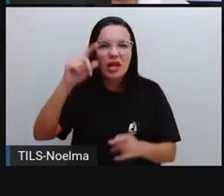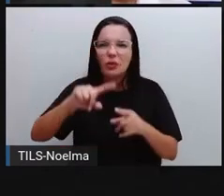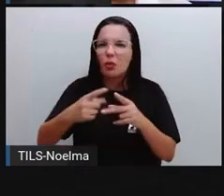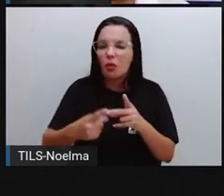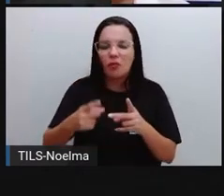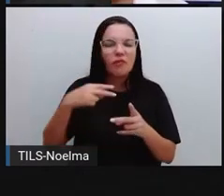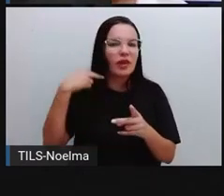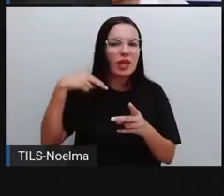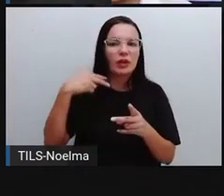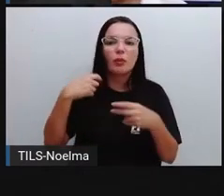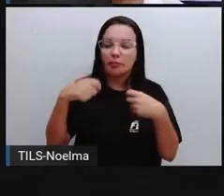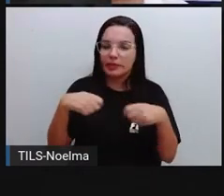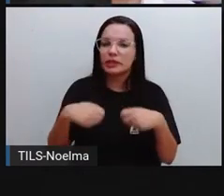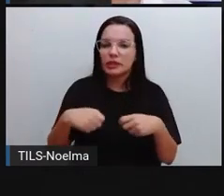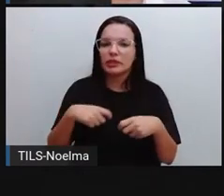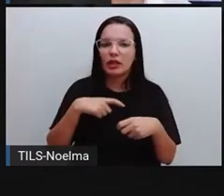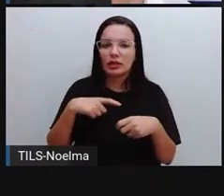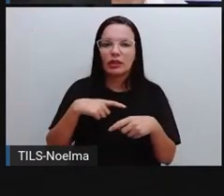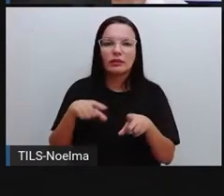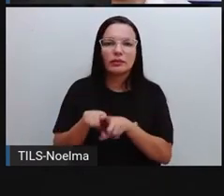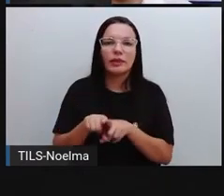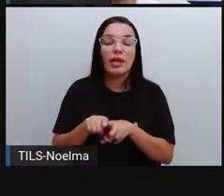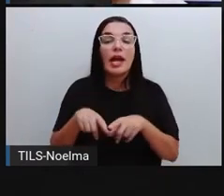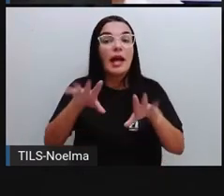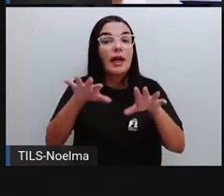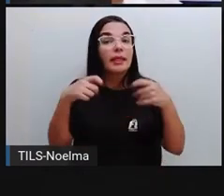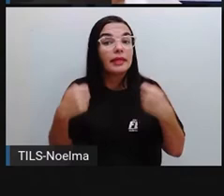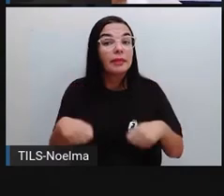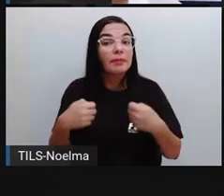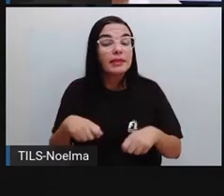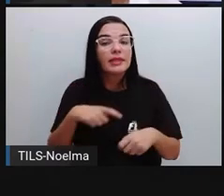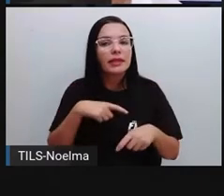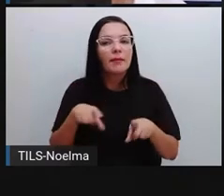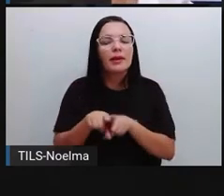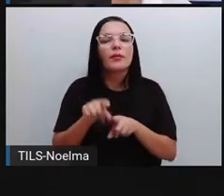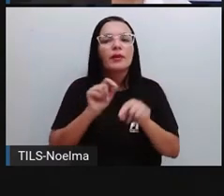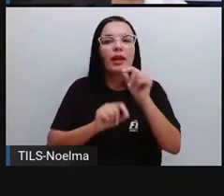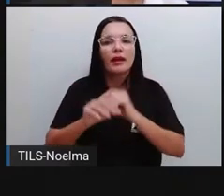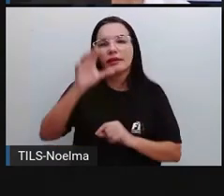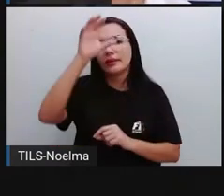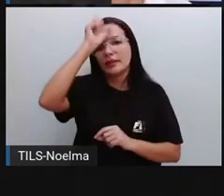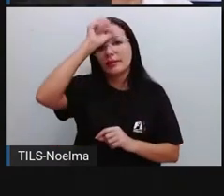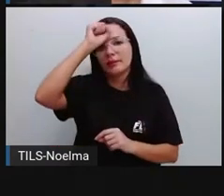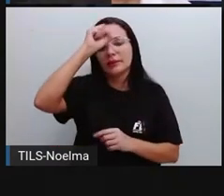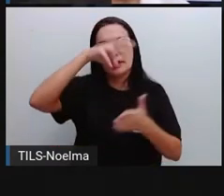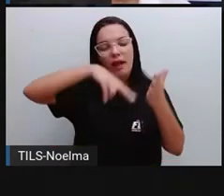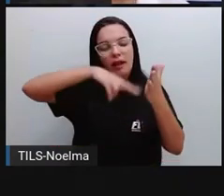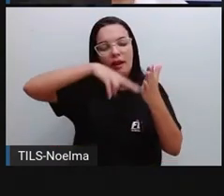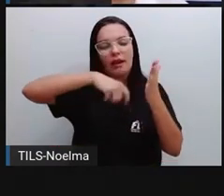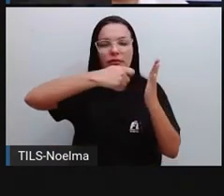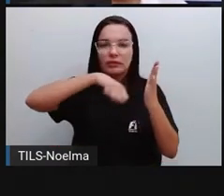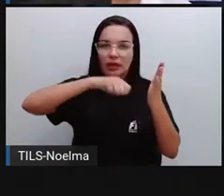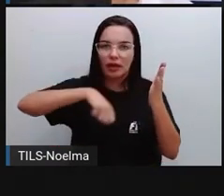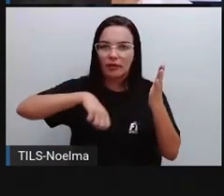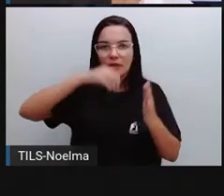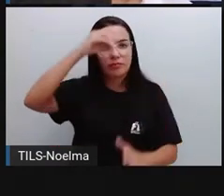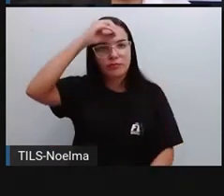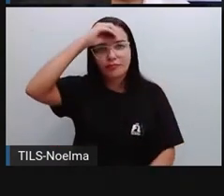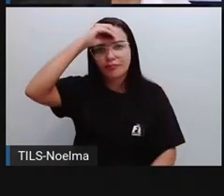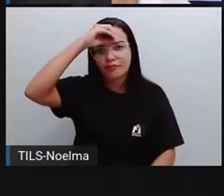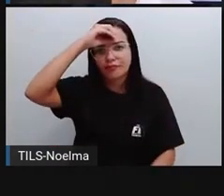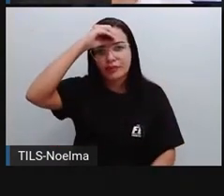também não pode. E também ele precisa ser alfabetizado. Por quê? Porque ele vai lidar com